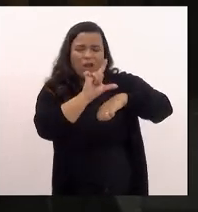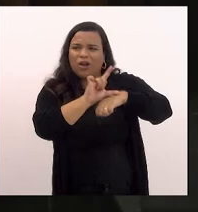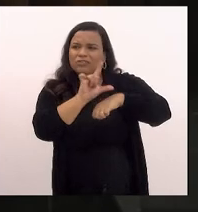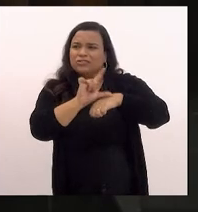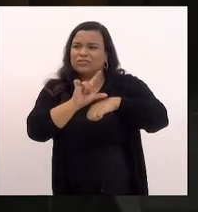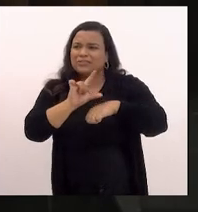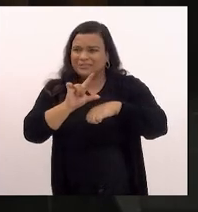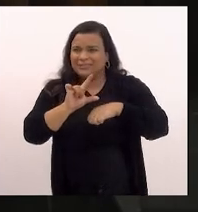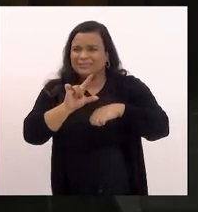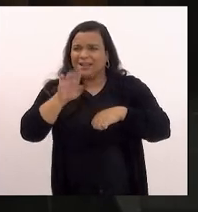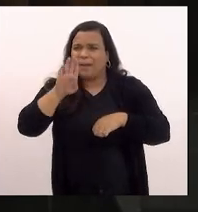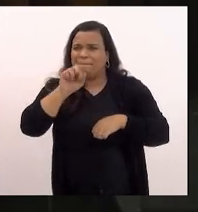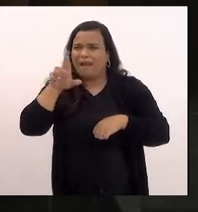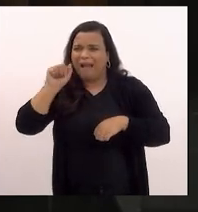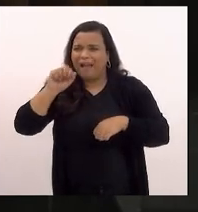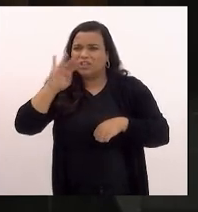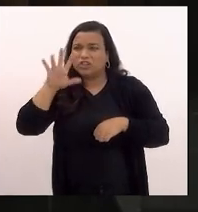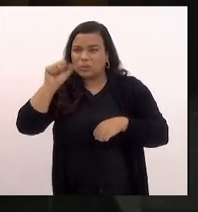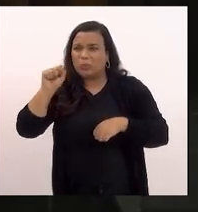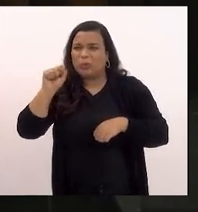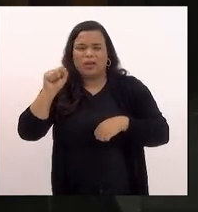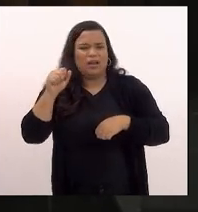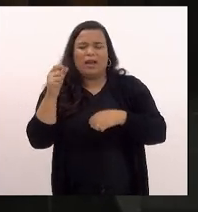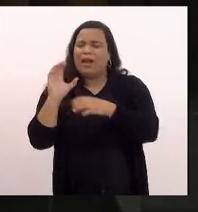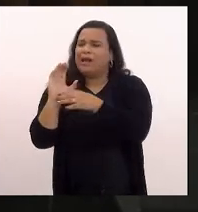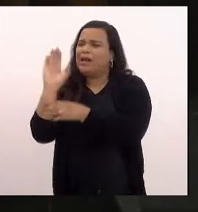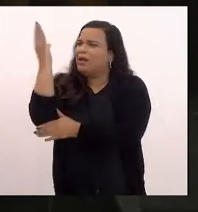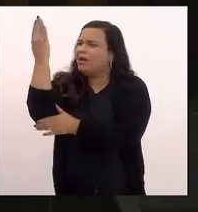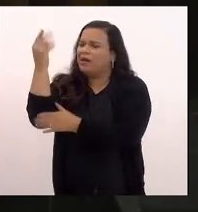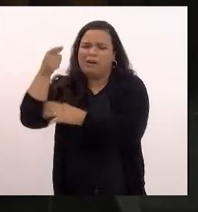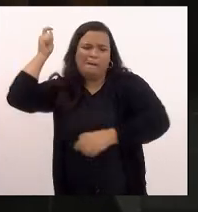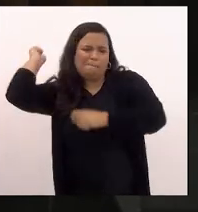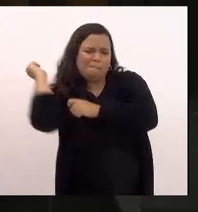Tijuca pauladas socos chutes